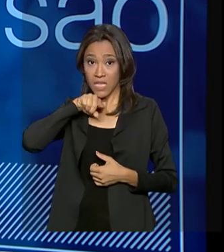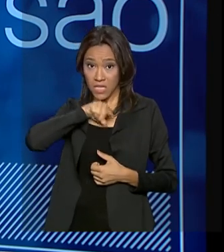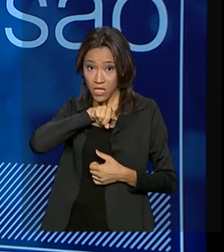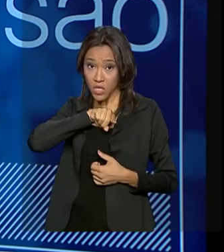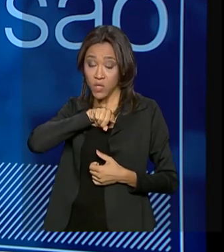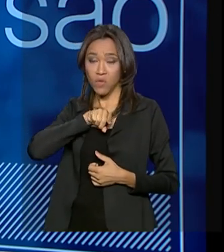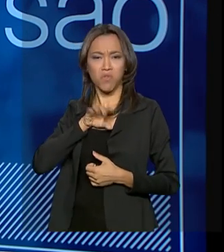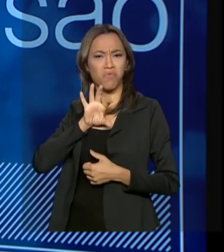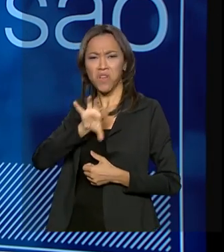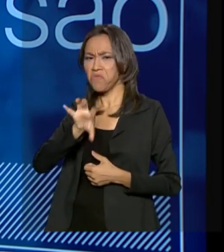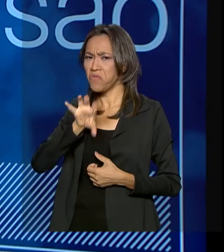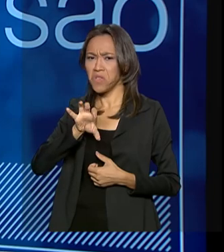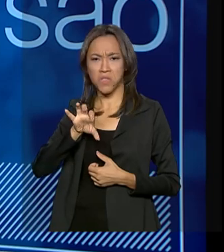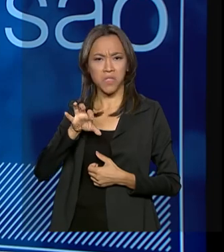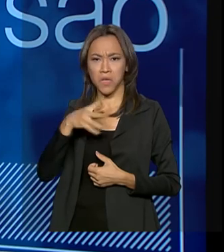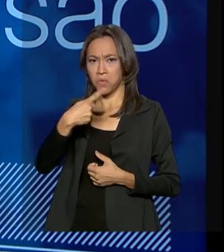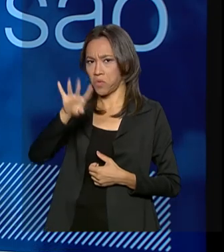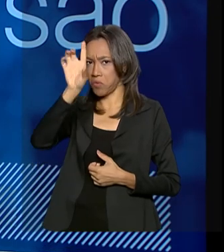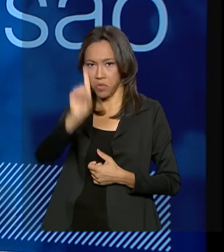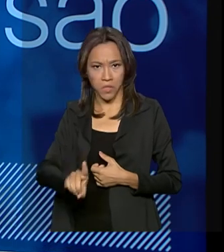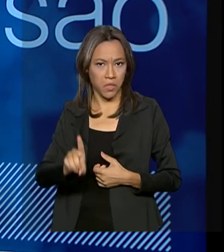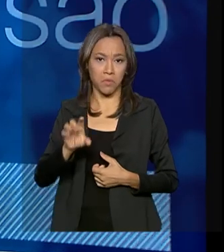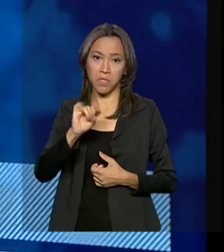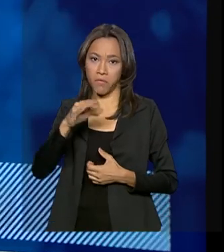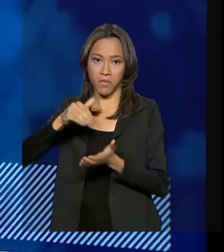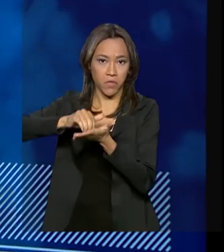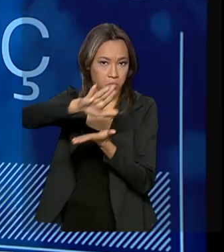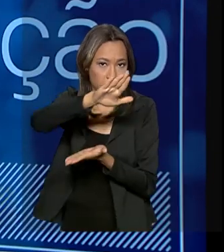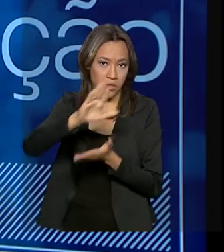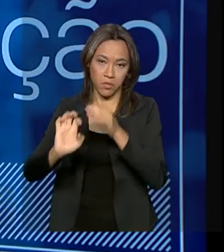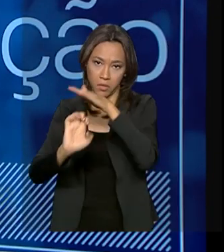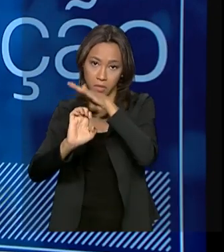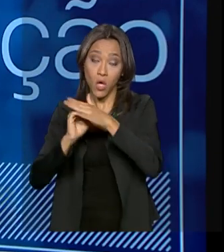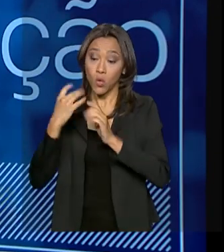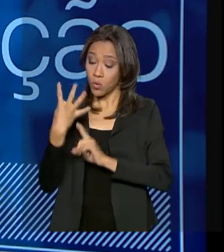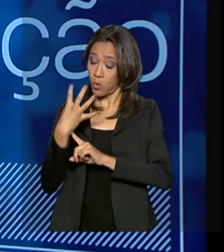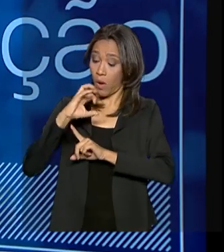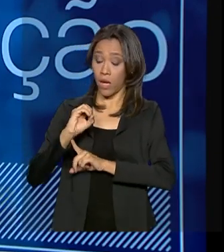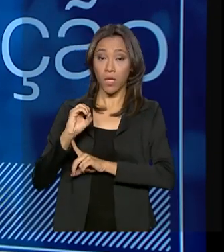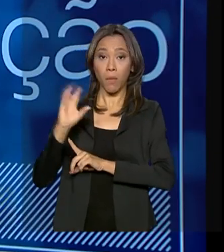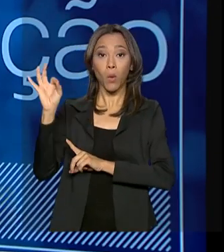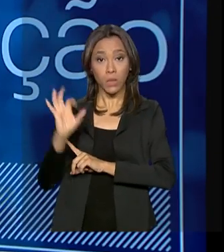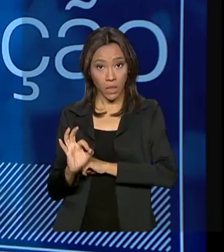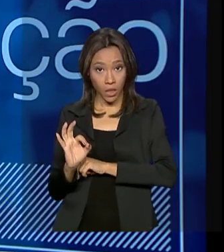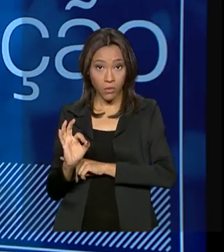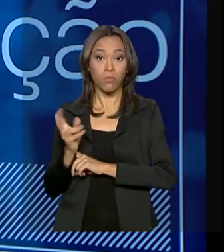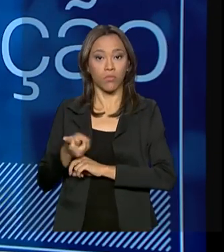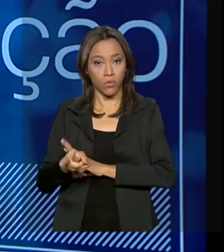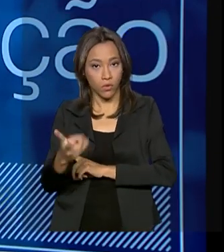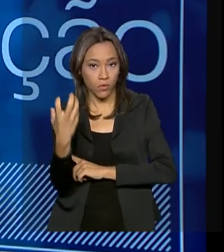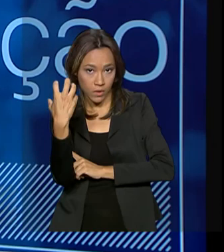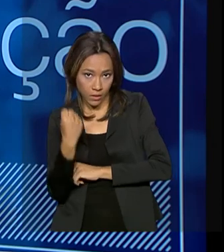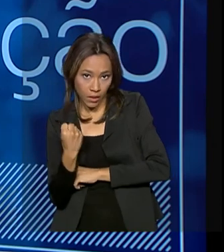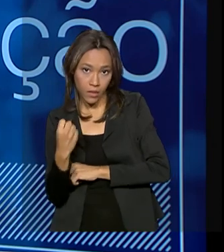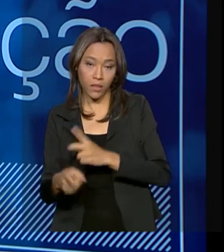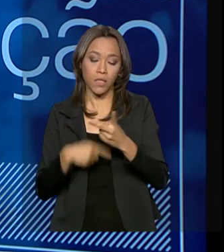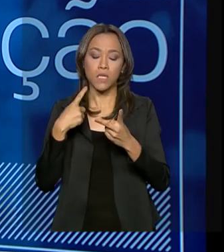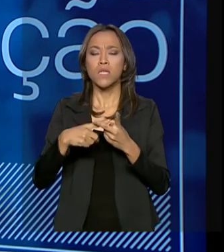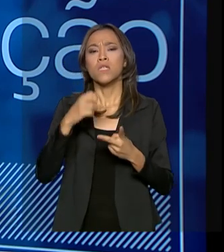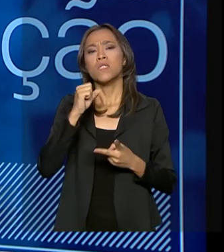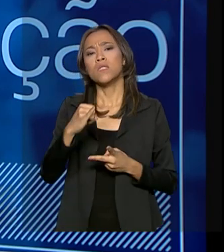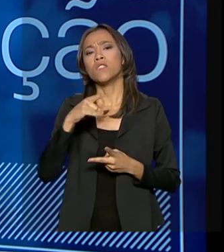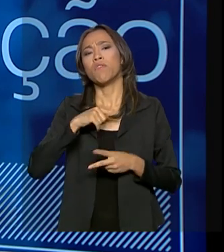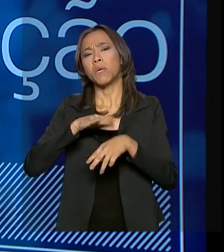direito seu do ponto de vista. Se você for demitido, os 40% sem justa causa continuam. Se você tiver uma